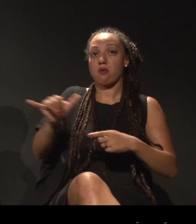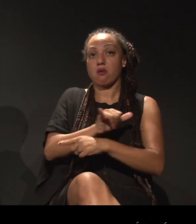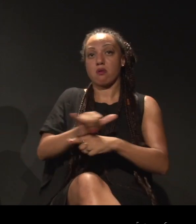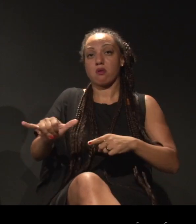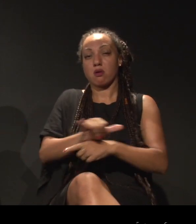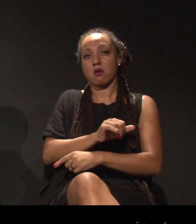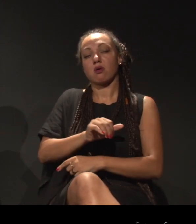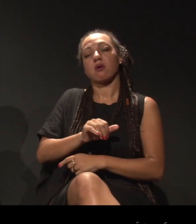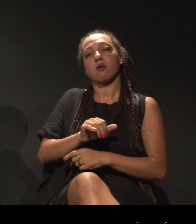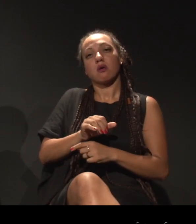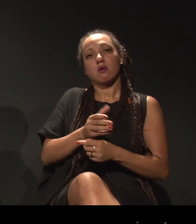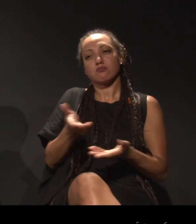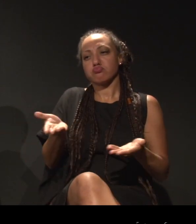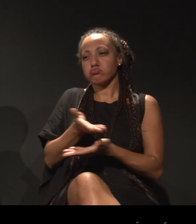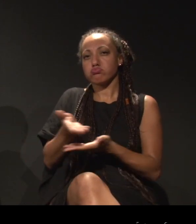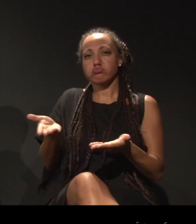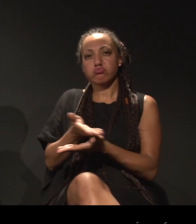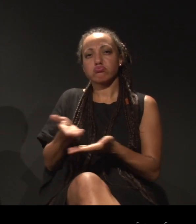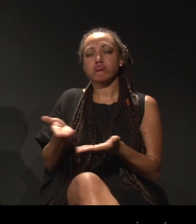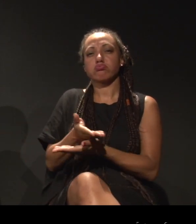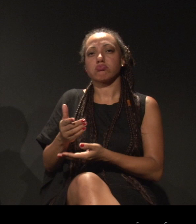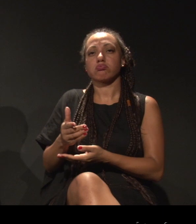passa por esses lugares.